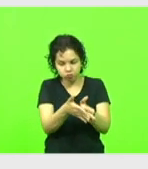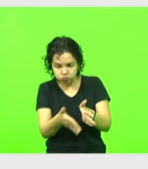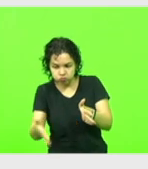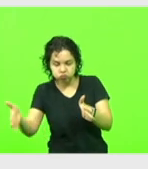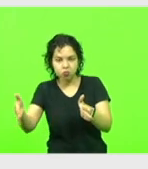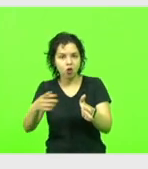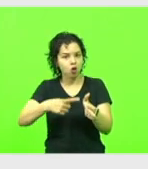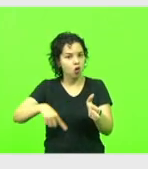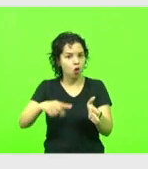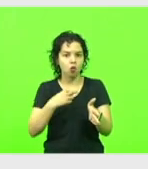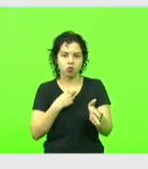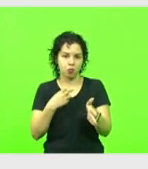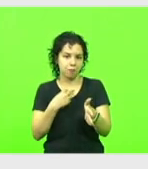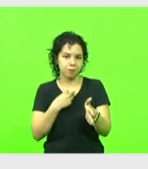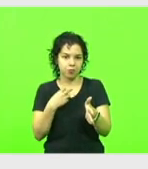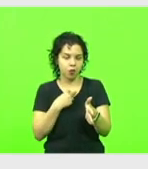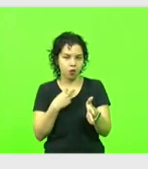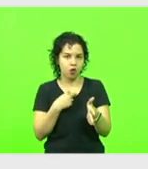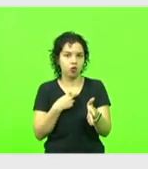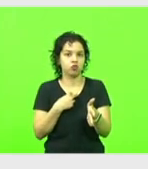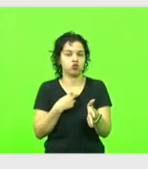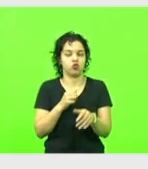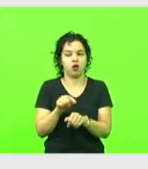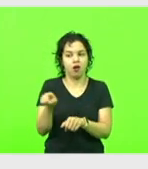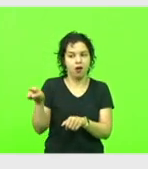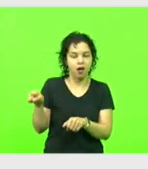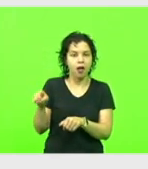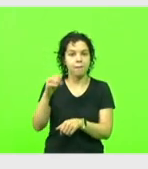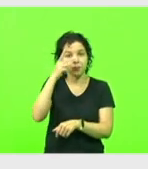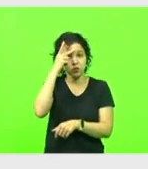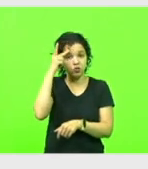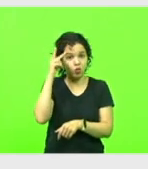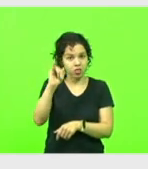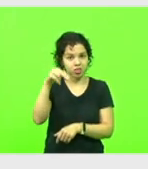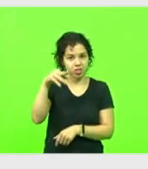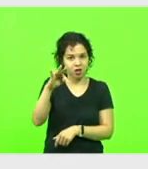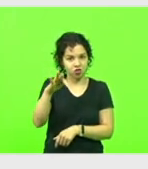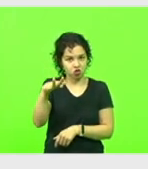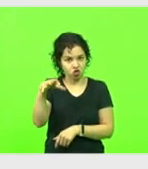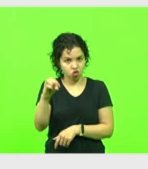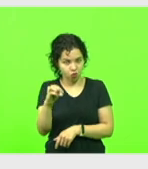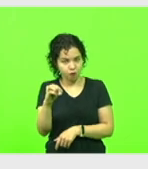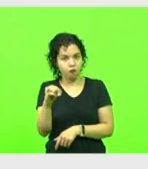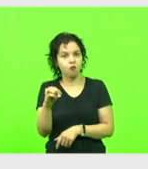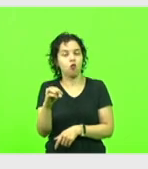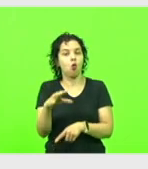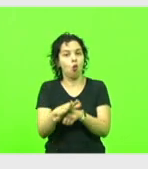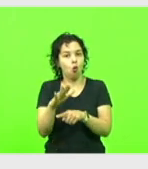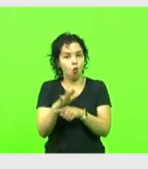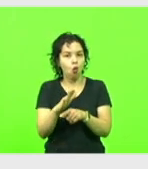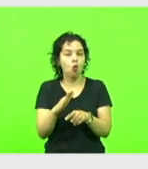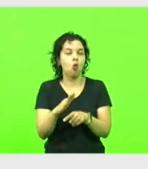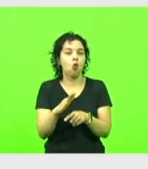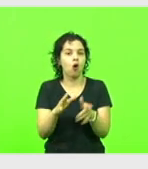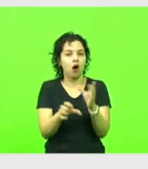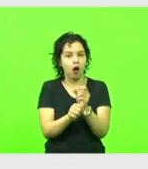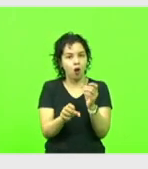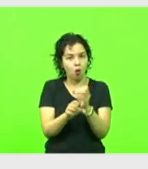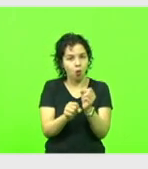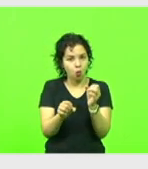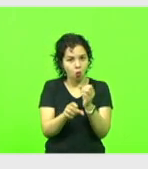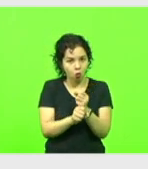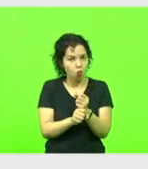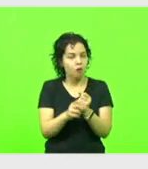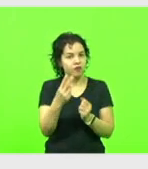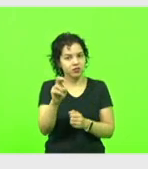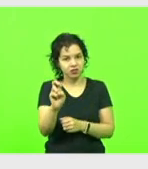contar com os inativos no cômputo deste cálculo dos 25%. Só no ano passado, para a gente ter uma ideia,